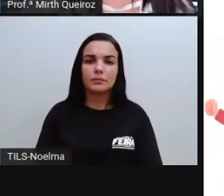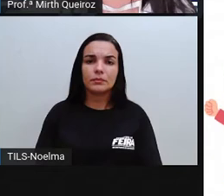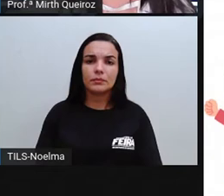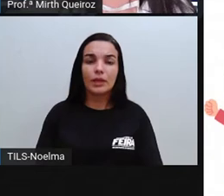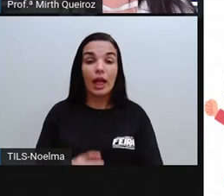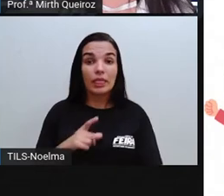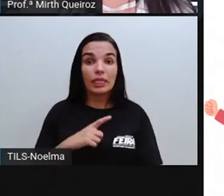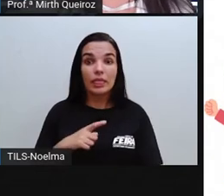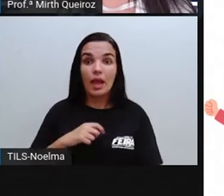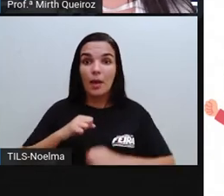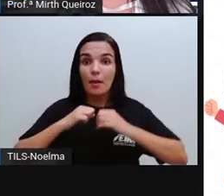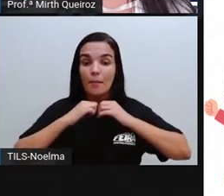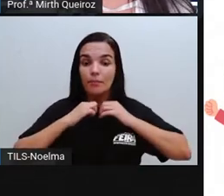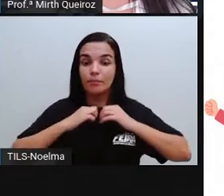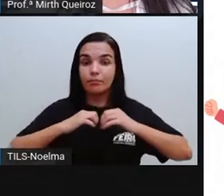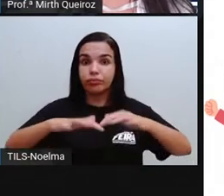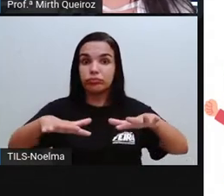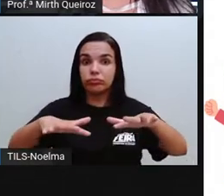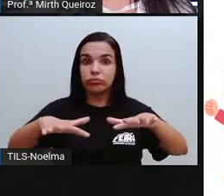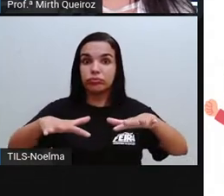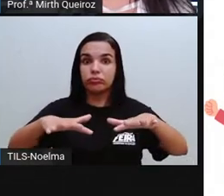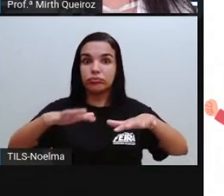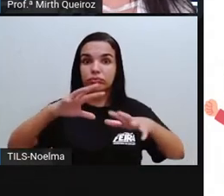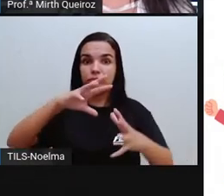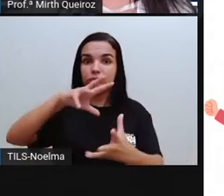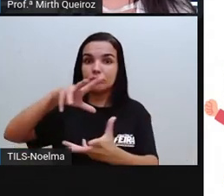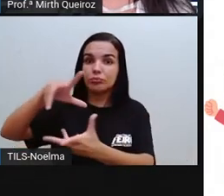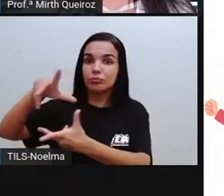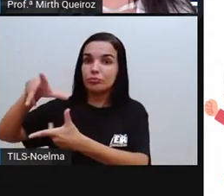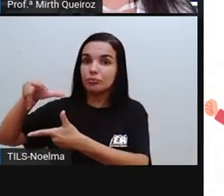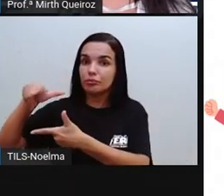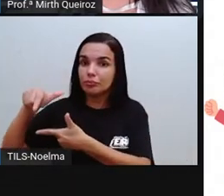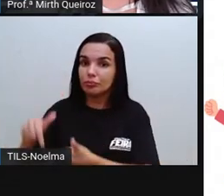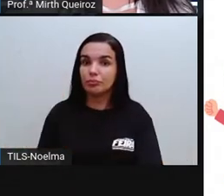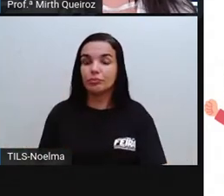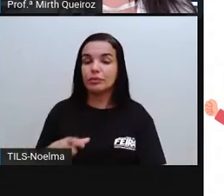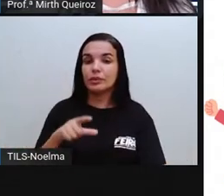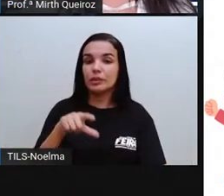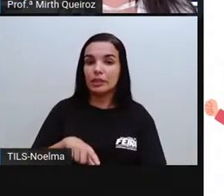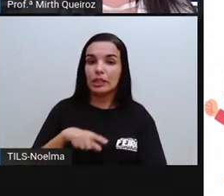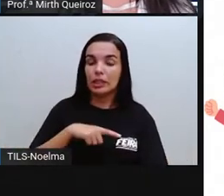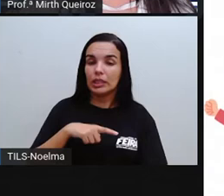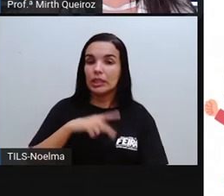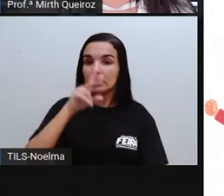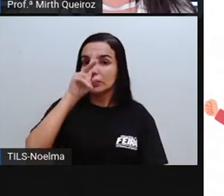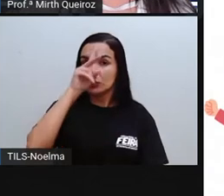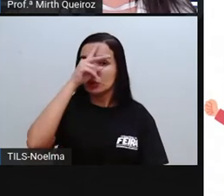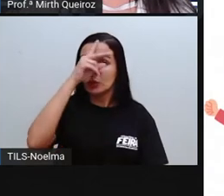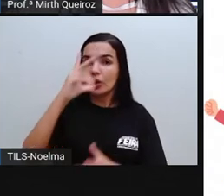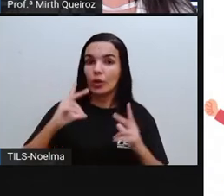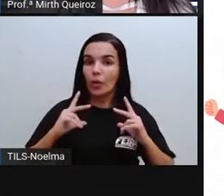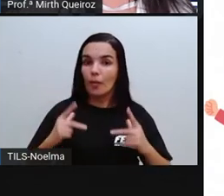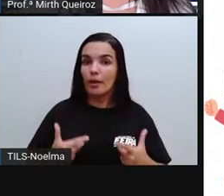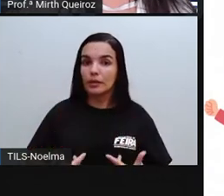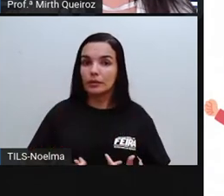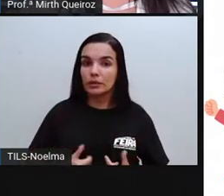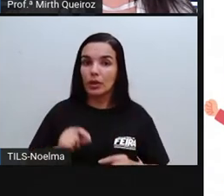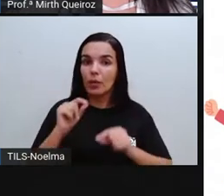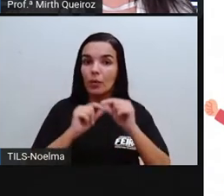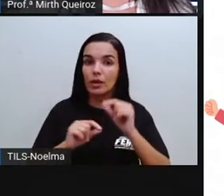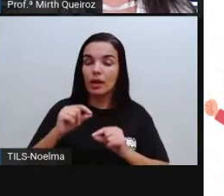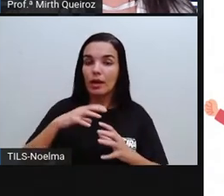Há uma pandemia mundial sem precedentes na história da humanidade e que aproveitou a globalização para